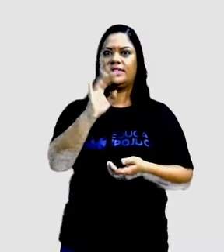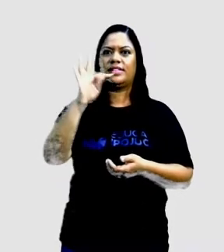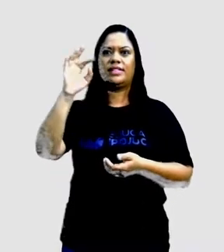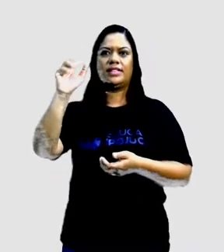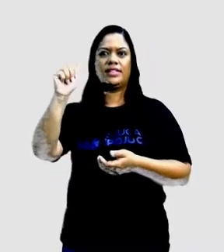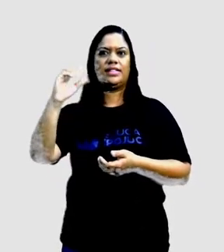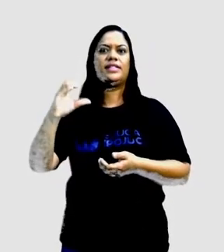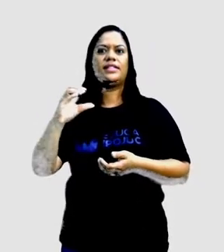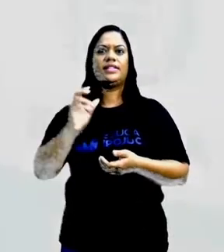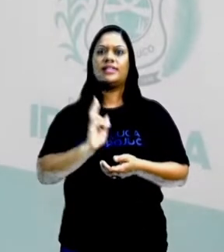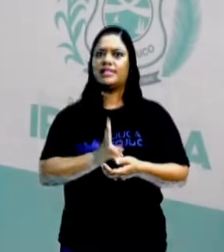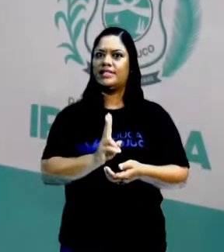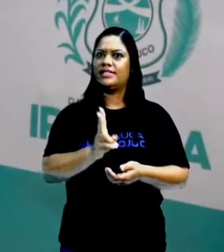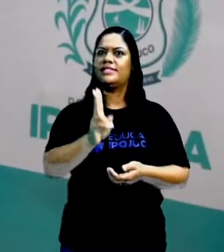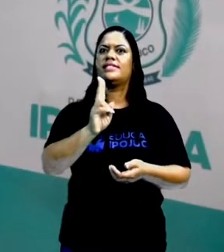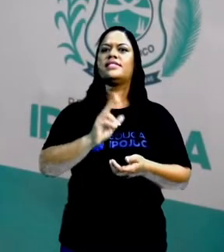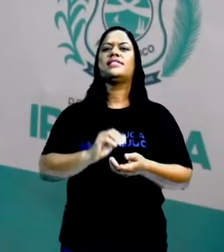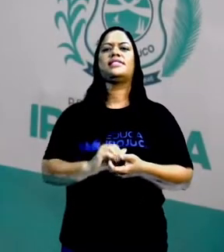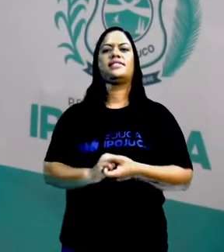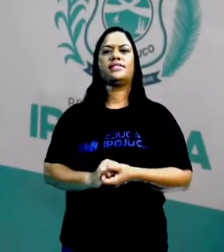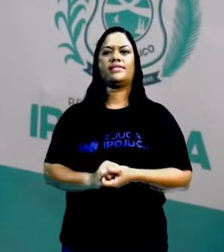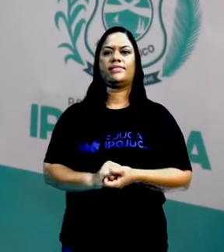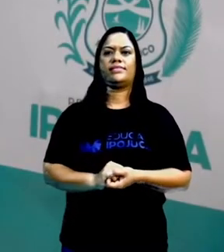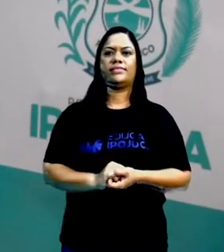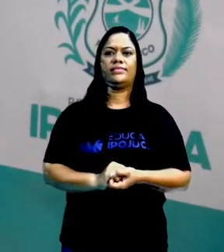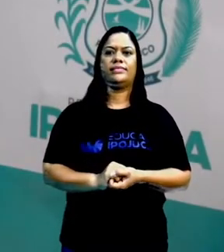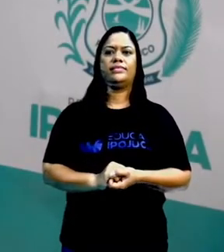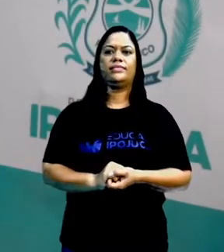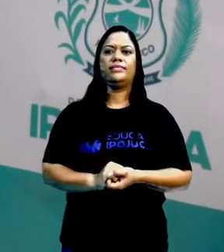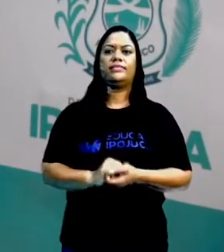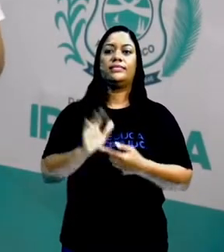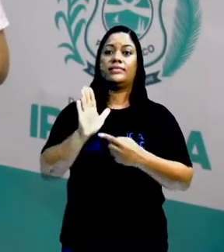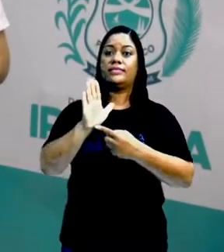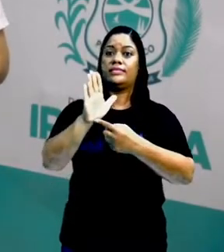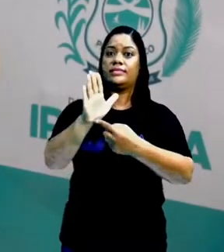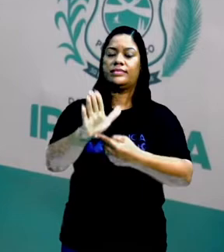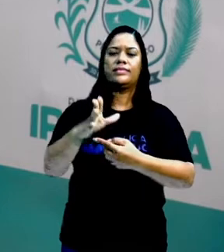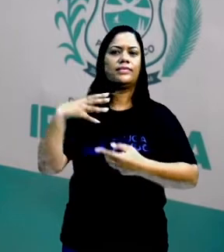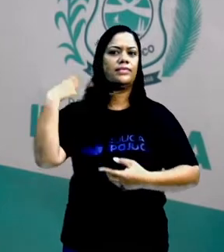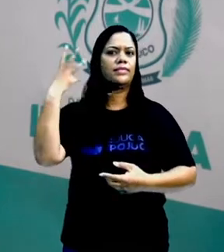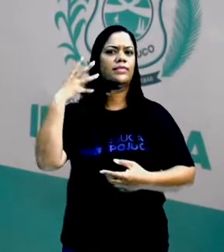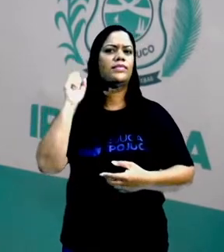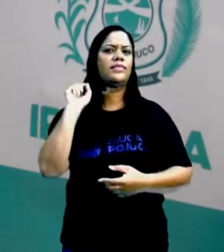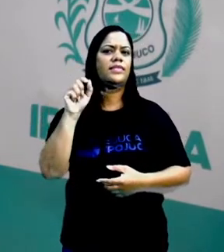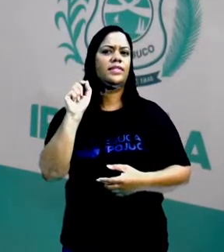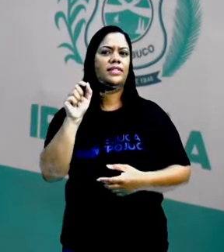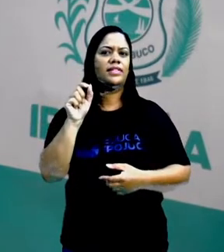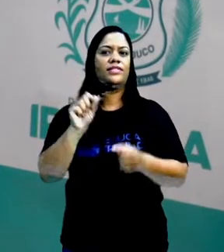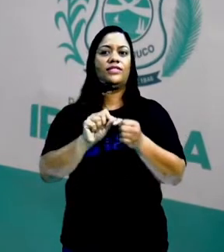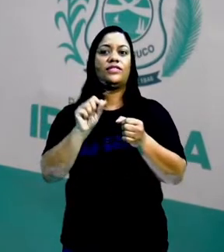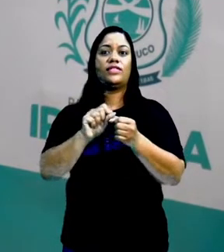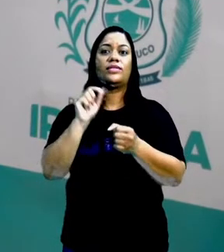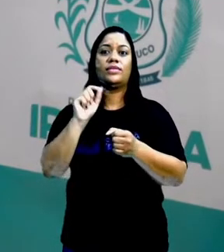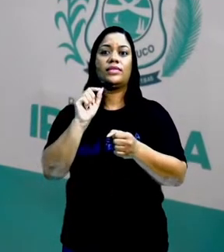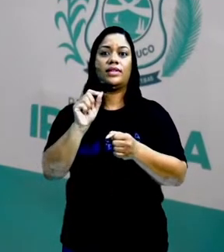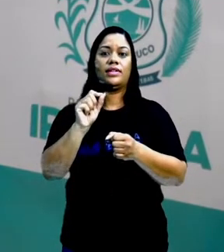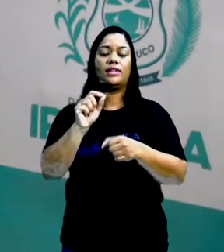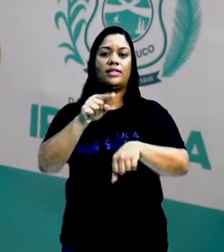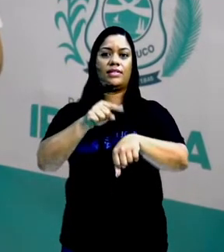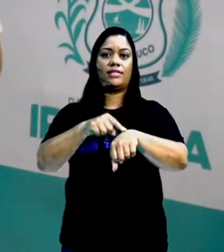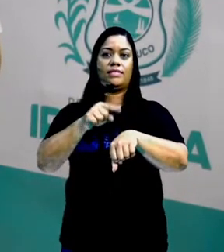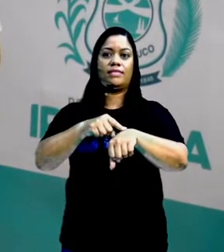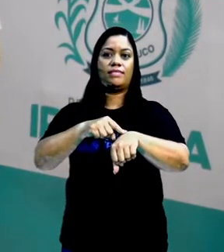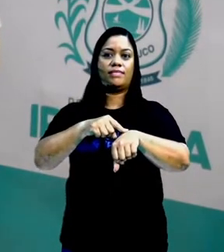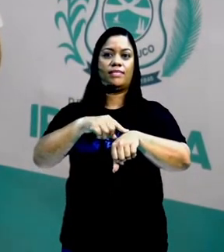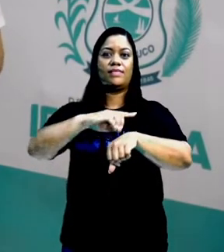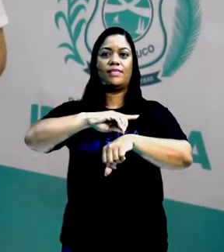onomatopeia. Esse tic-tac representa aí o barulho de quê? Provocado pela passagem do tempo,